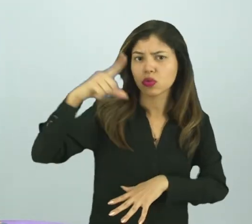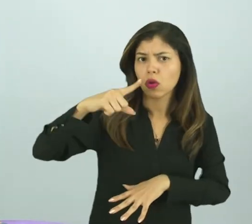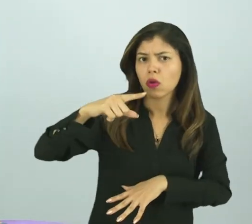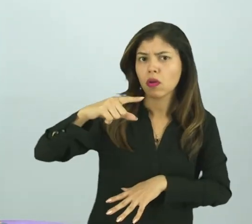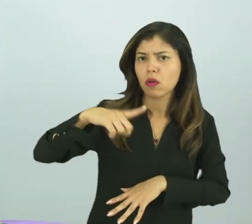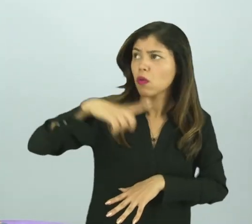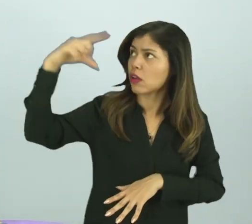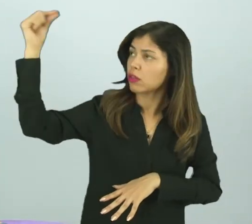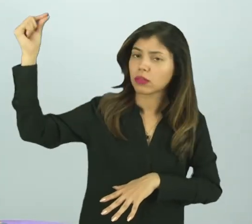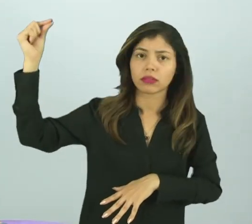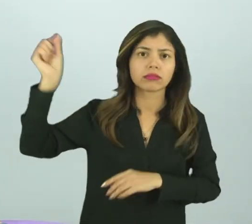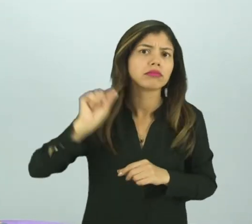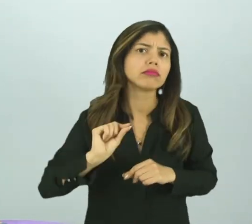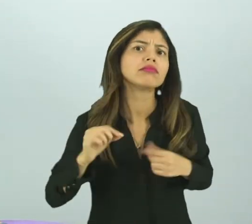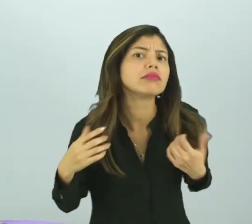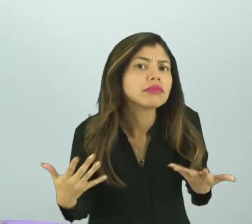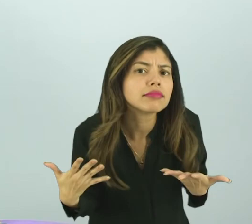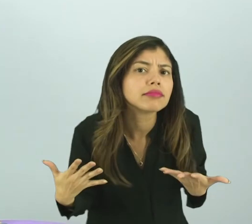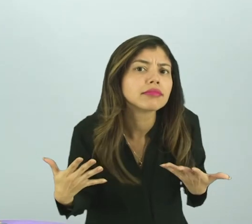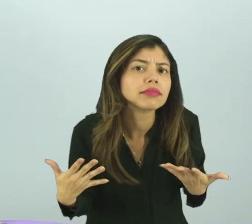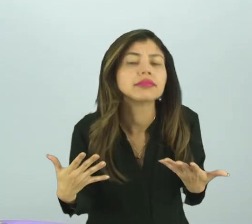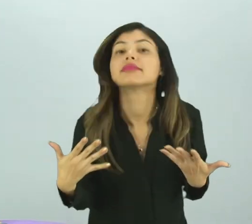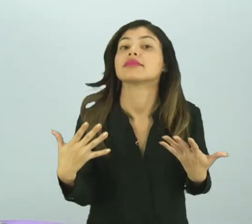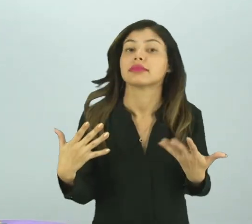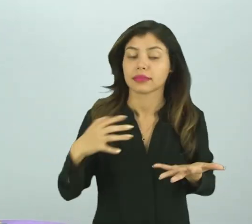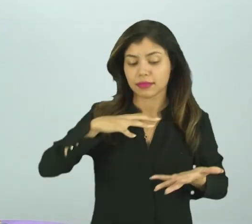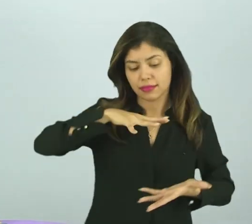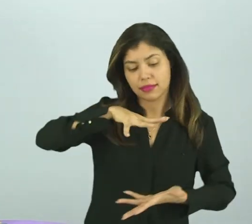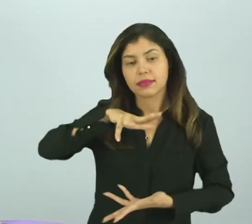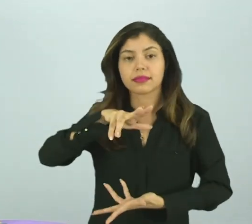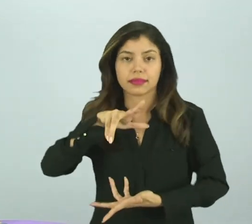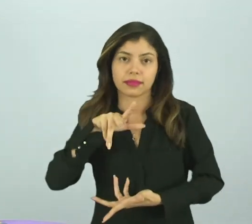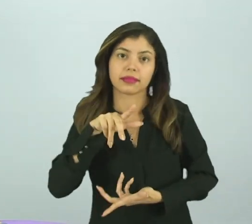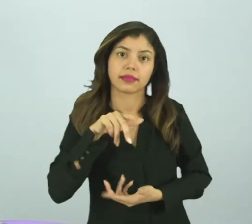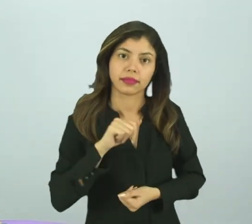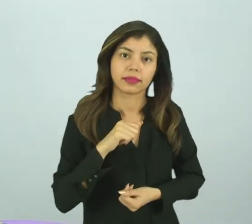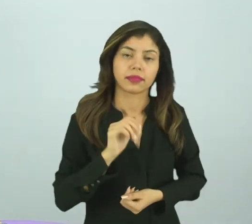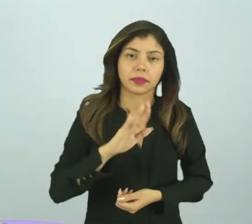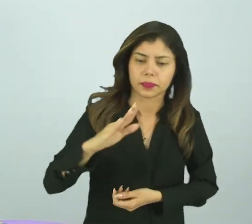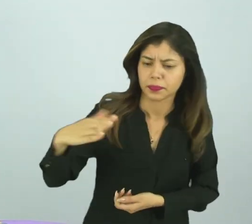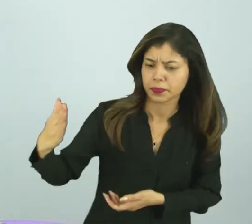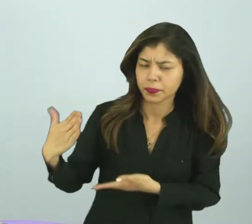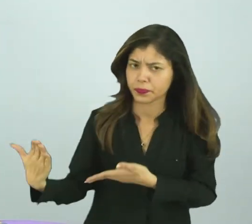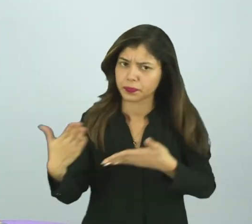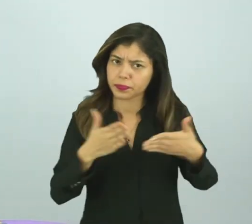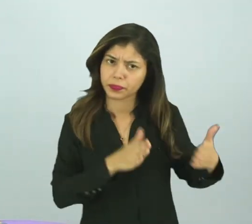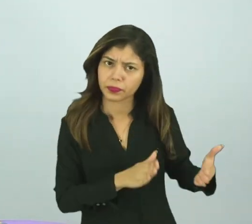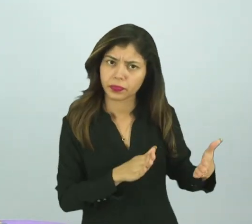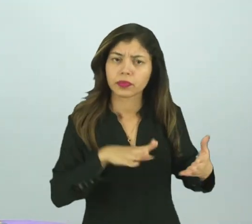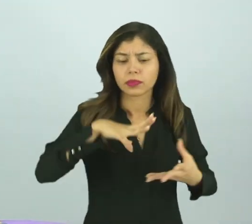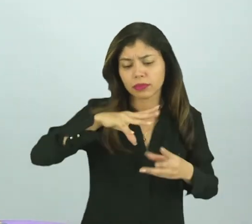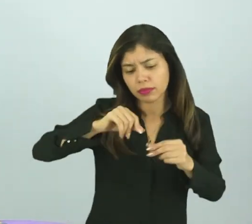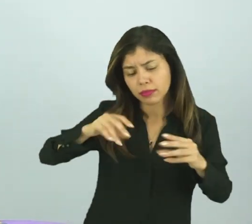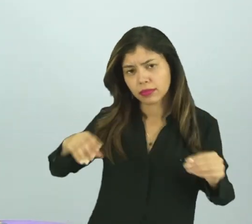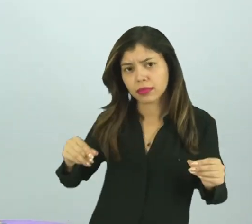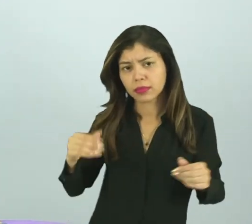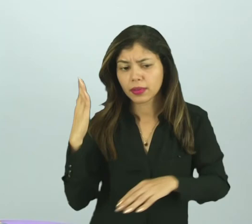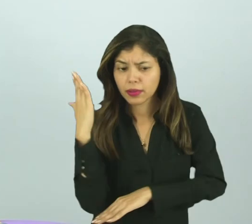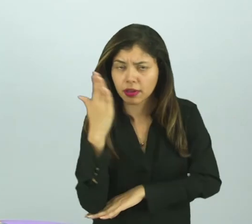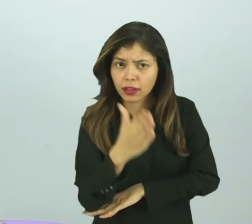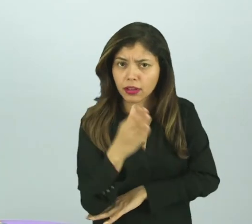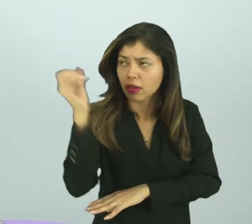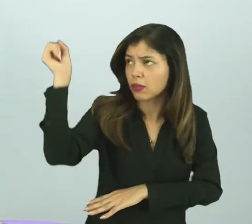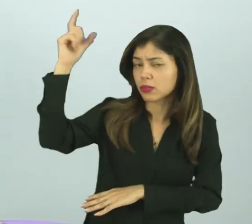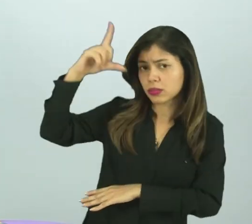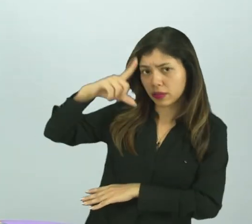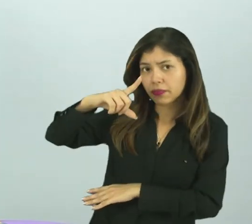será que é a lua? Quem gira é a Terra. E aí, quando uma parte da Terra está direcionada